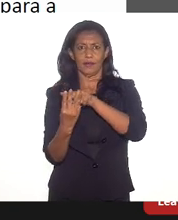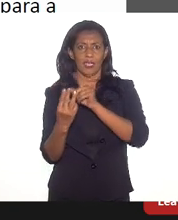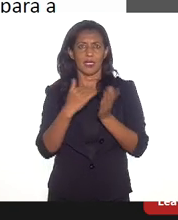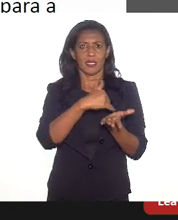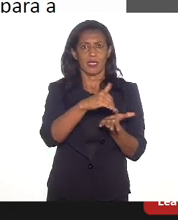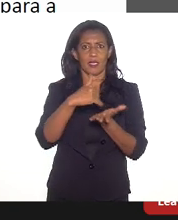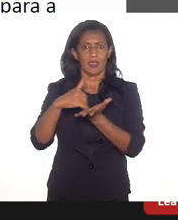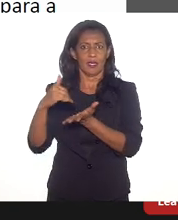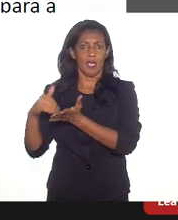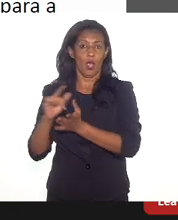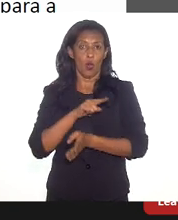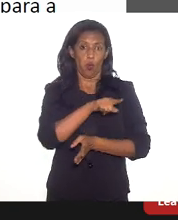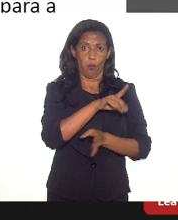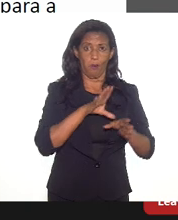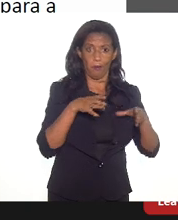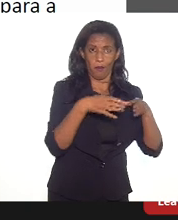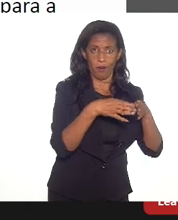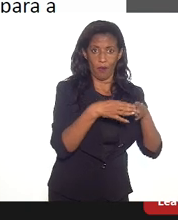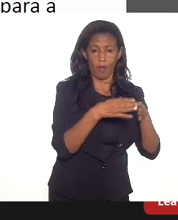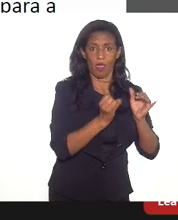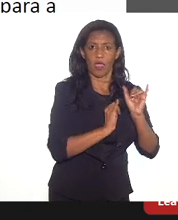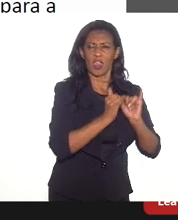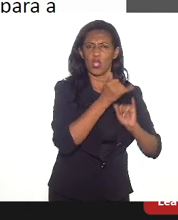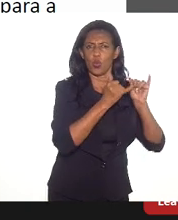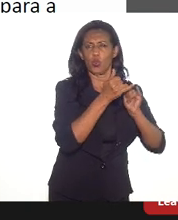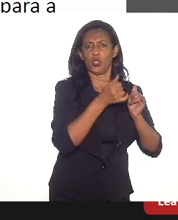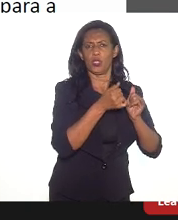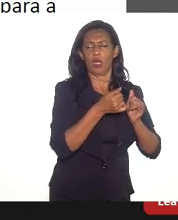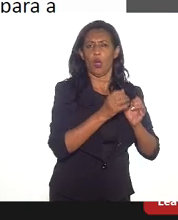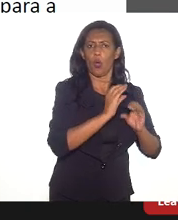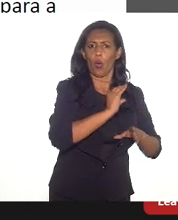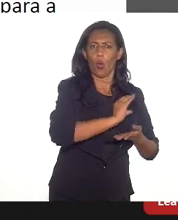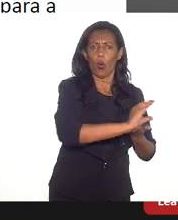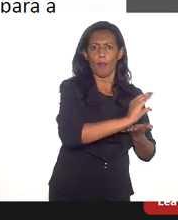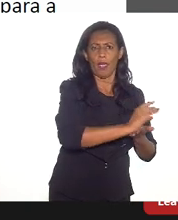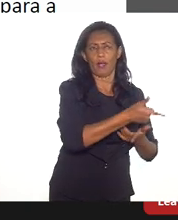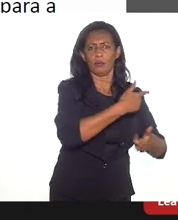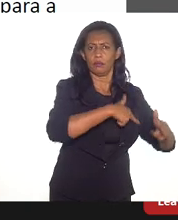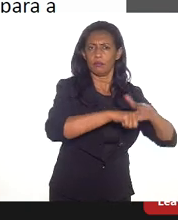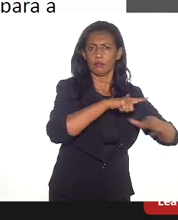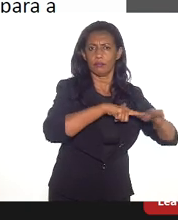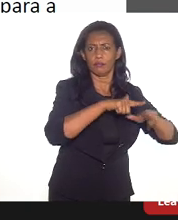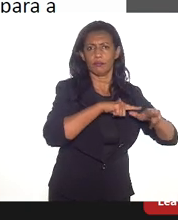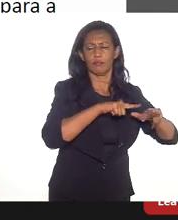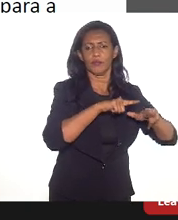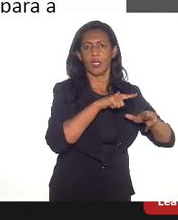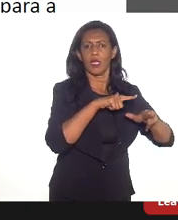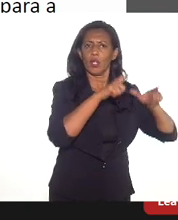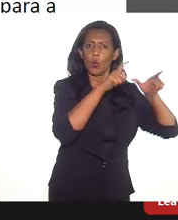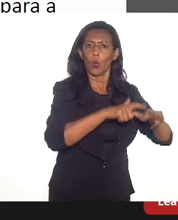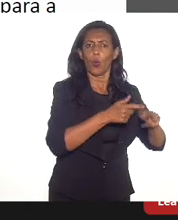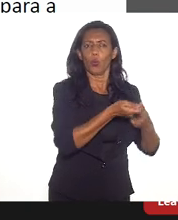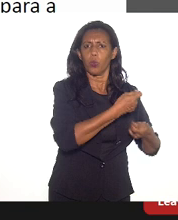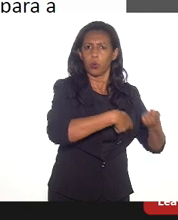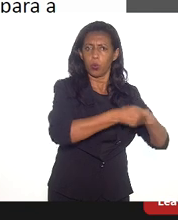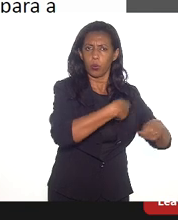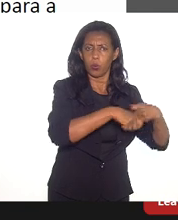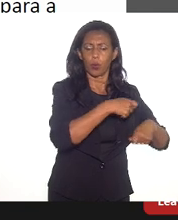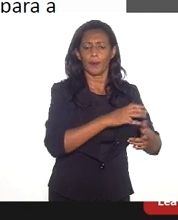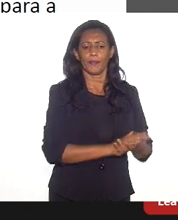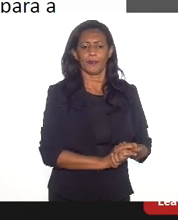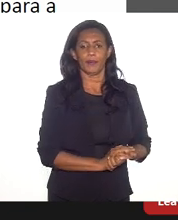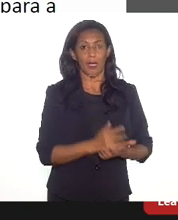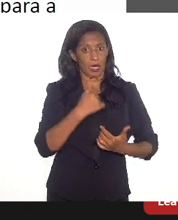da área de indústria, comércio, serviço e ambiente de negócio, que é a que eu